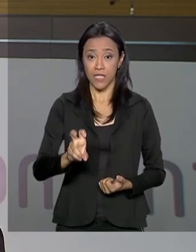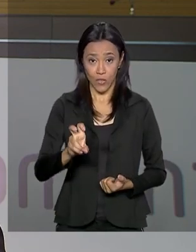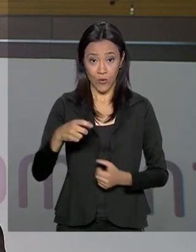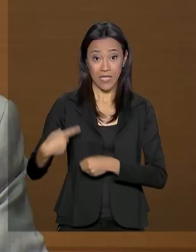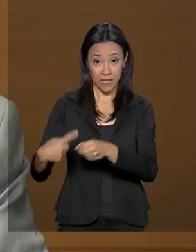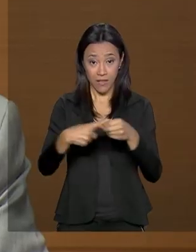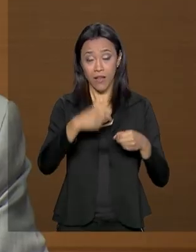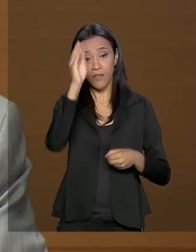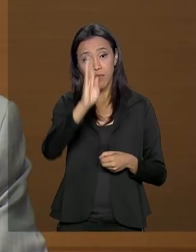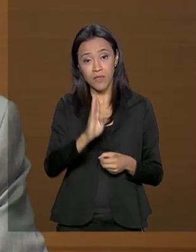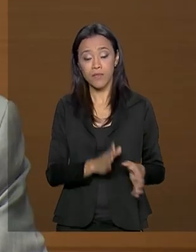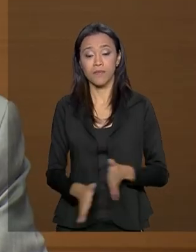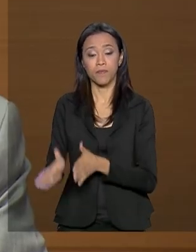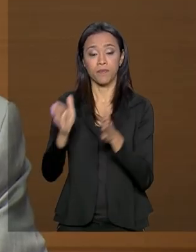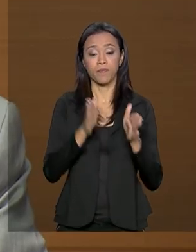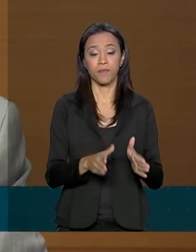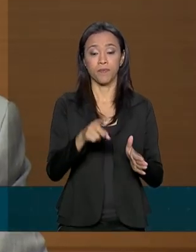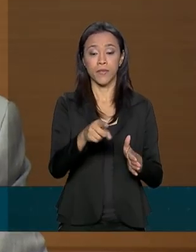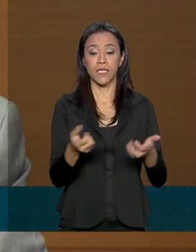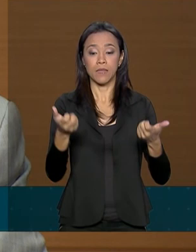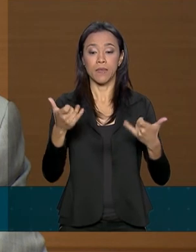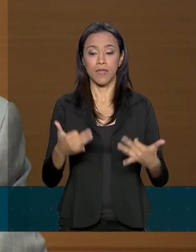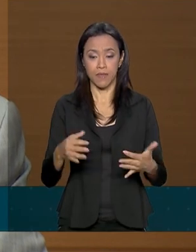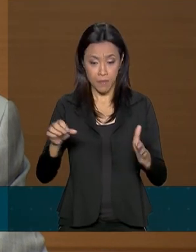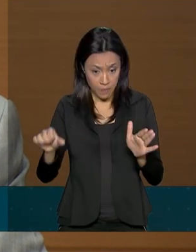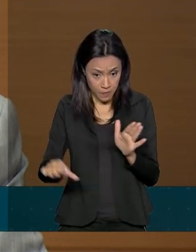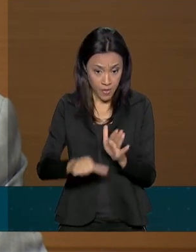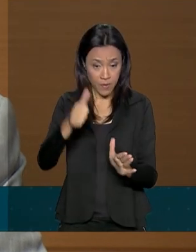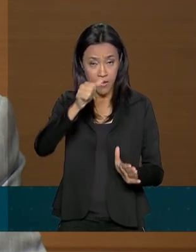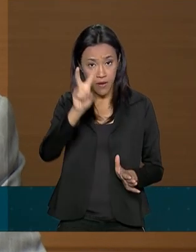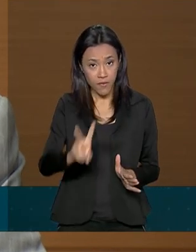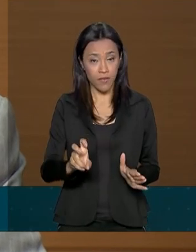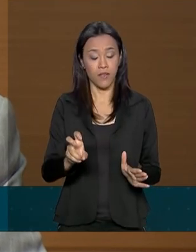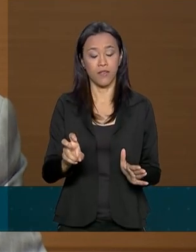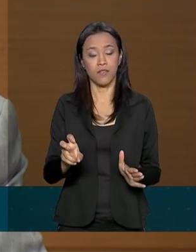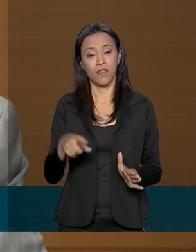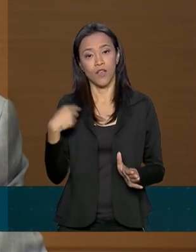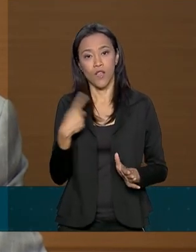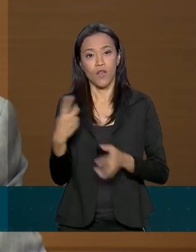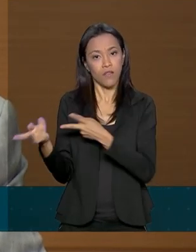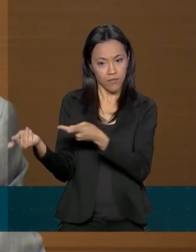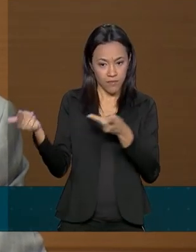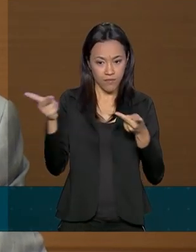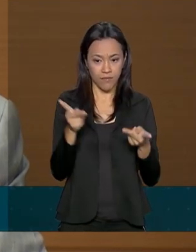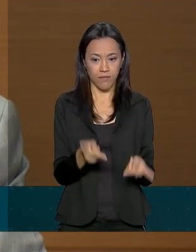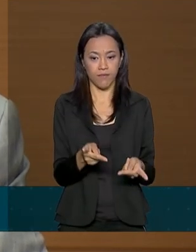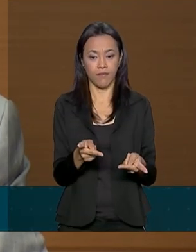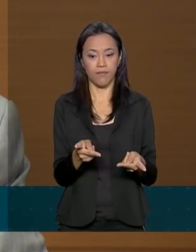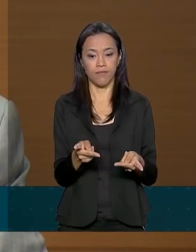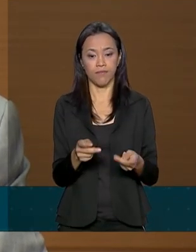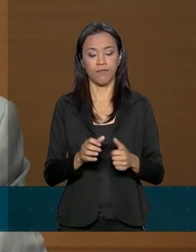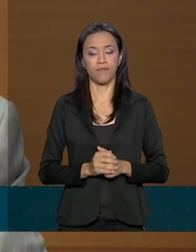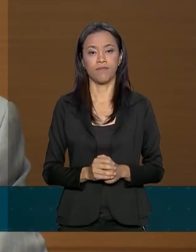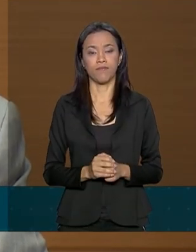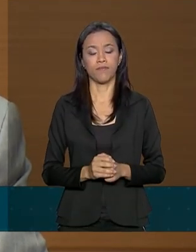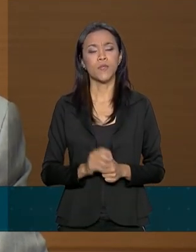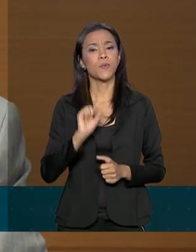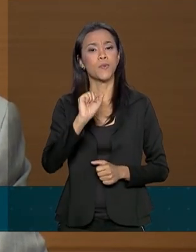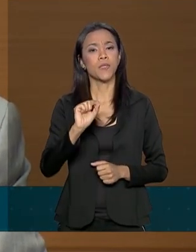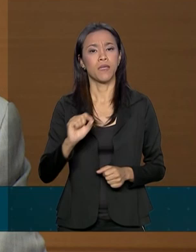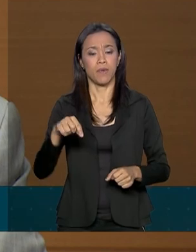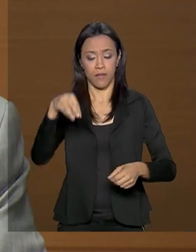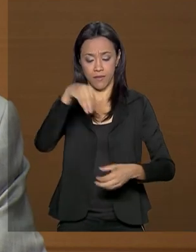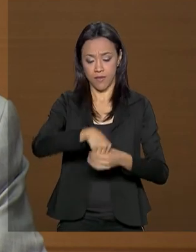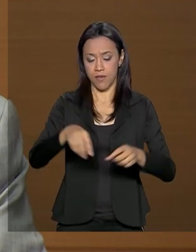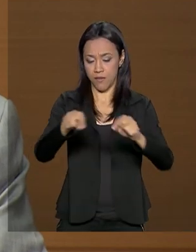do país. Primeira vez que a gente está trazendo esse tipo de ação para a sala de